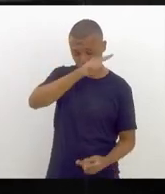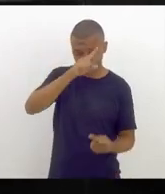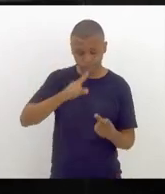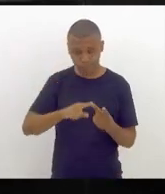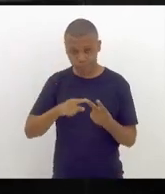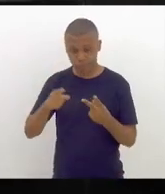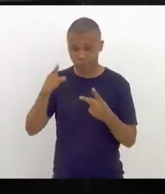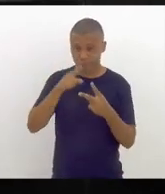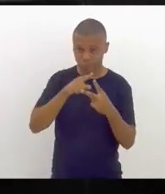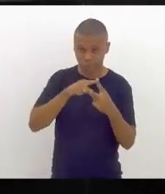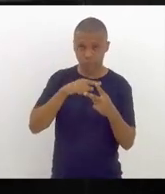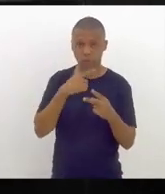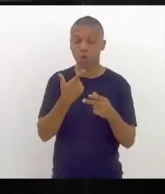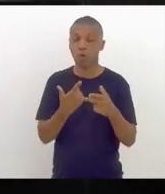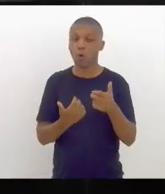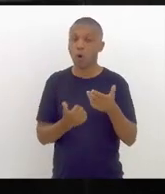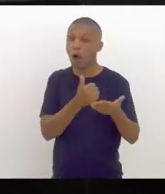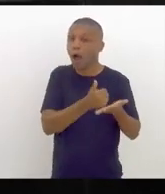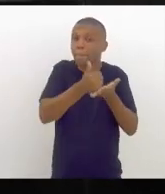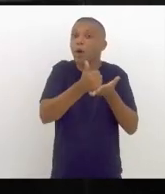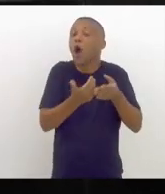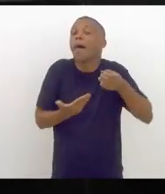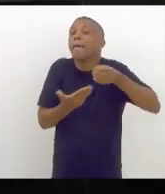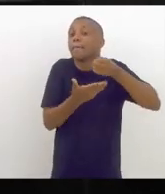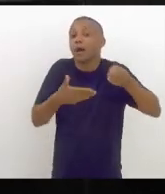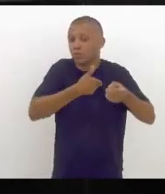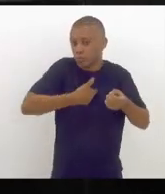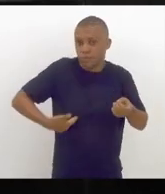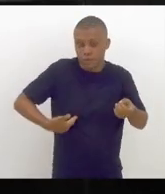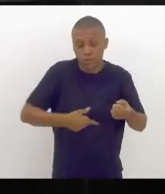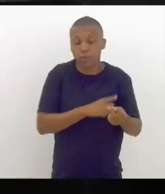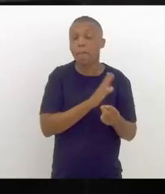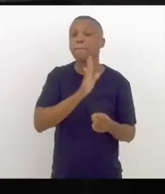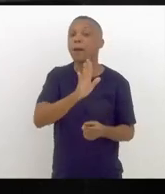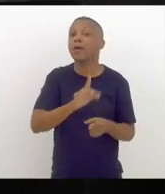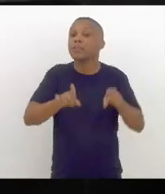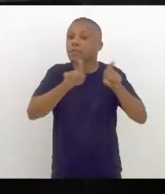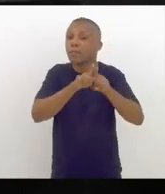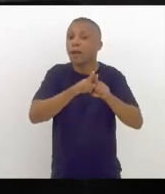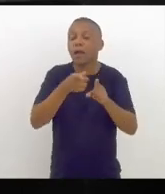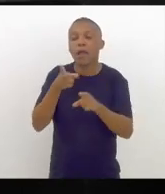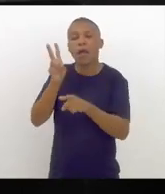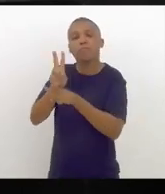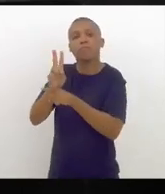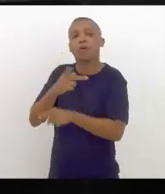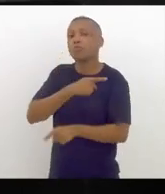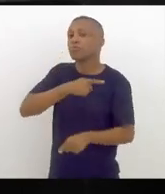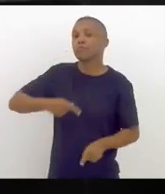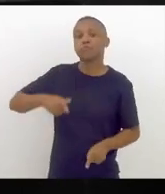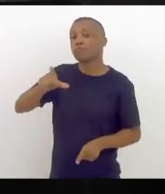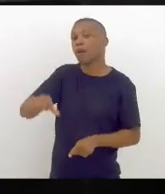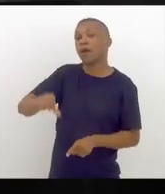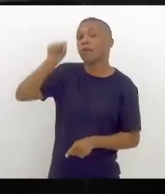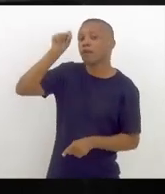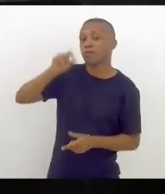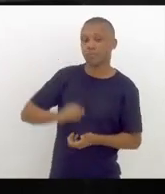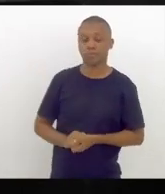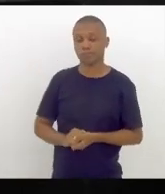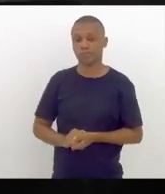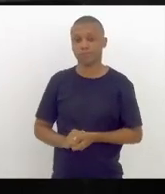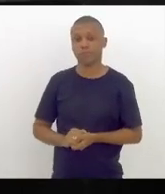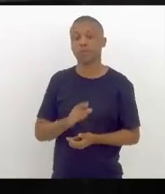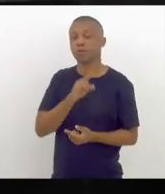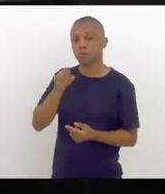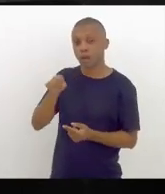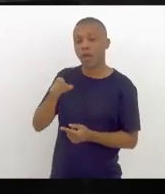da qual sou base, do qual sou base de governo, governo, mas também do presidente eleito, para que